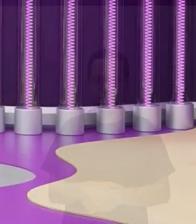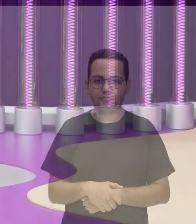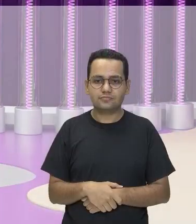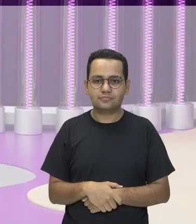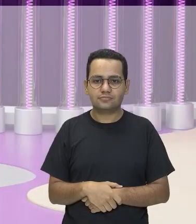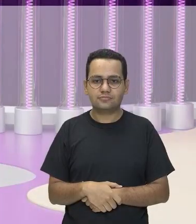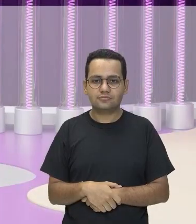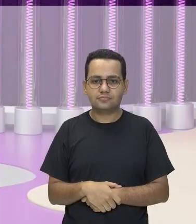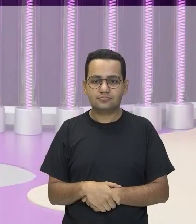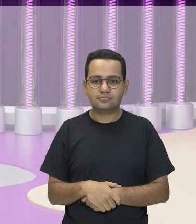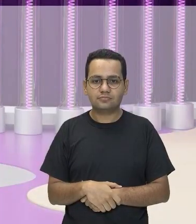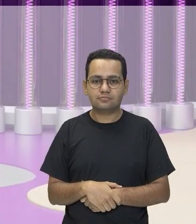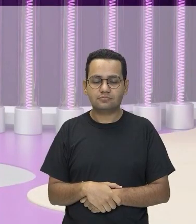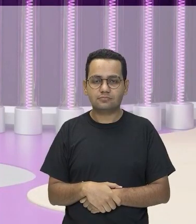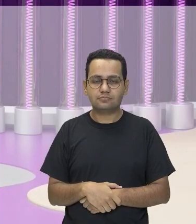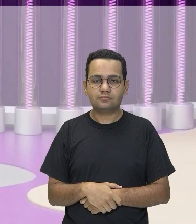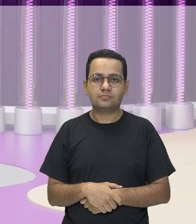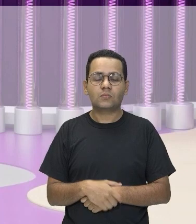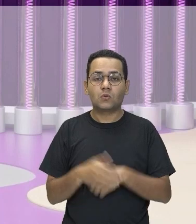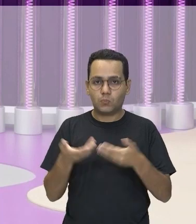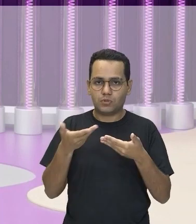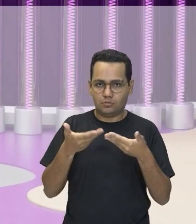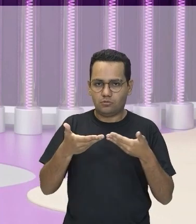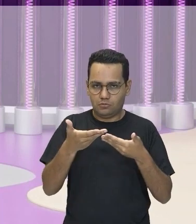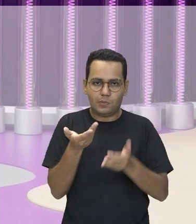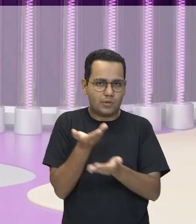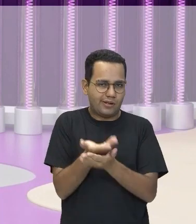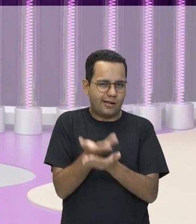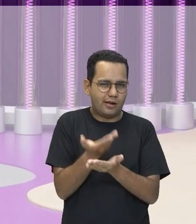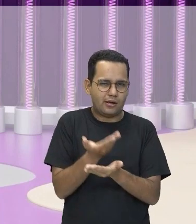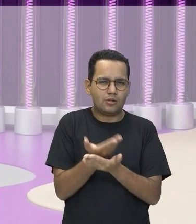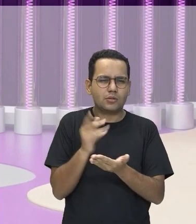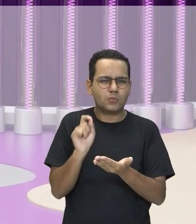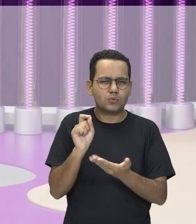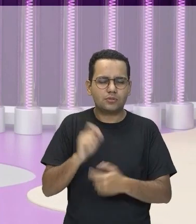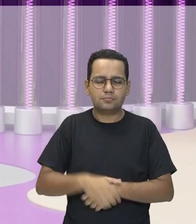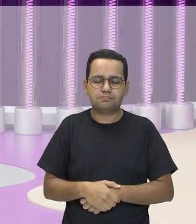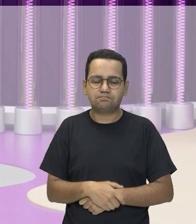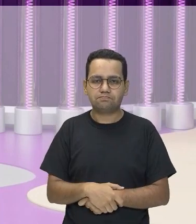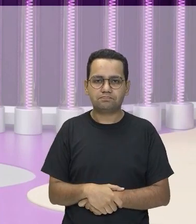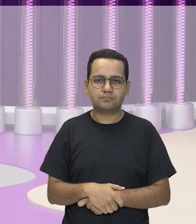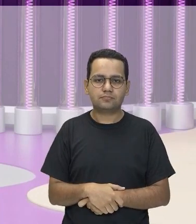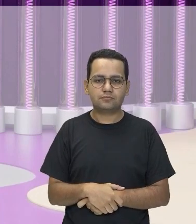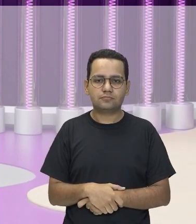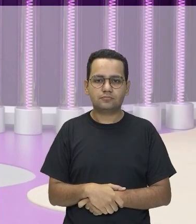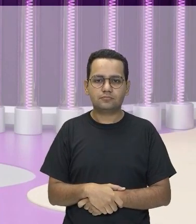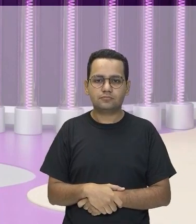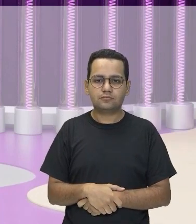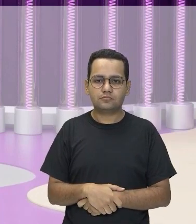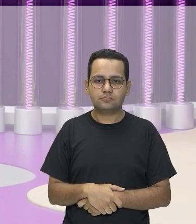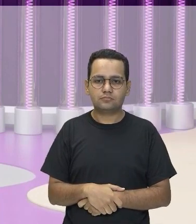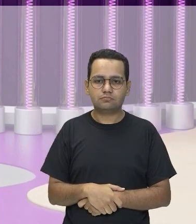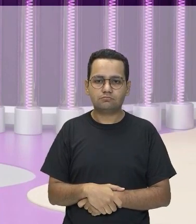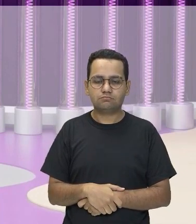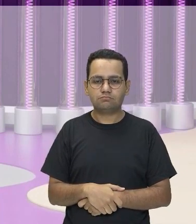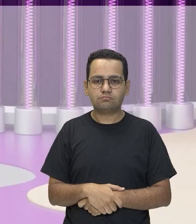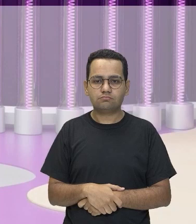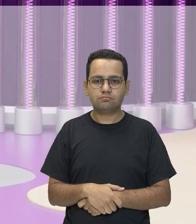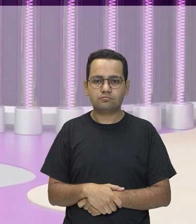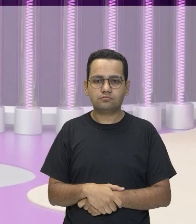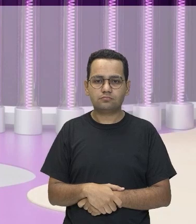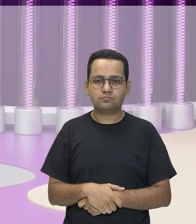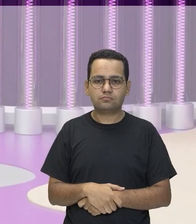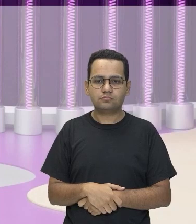Para darmos início à nossa aula, nós temos o seguinte Vamos definir o que vem a ser